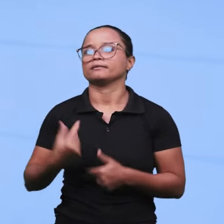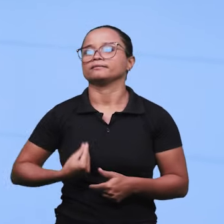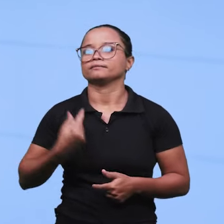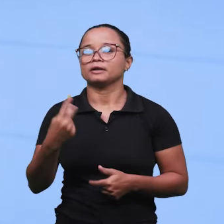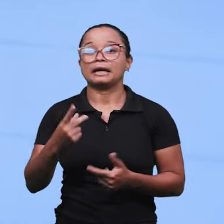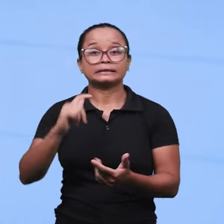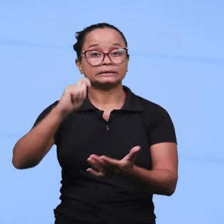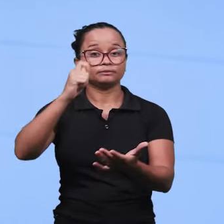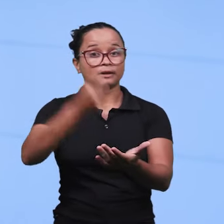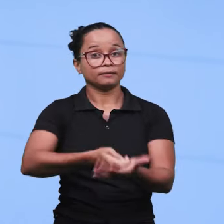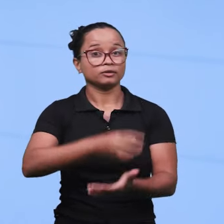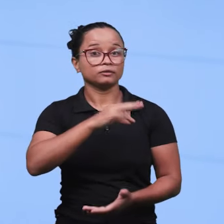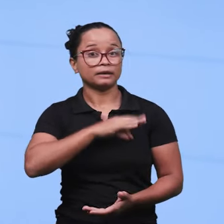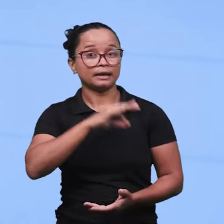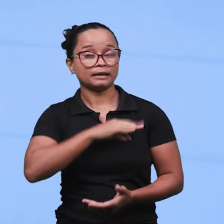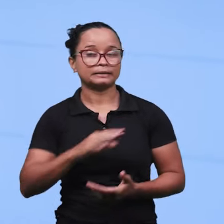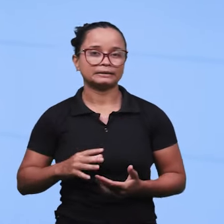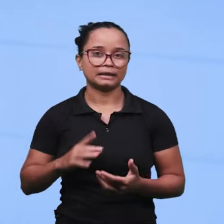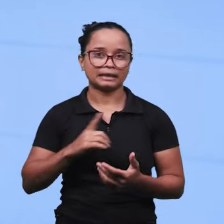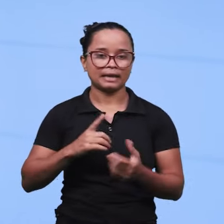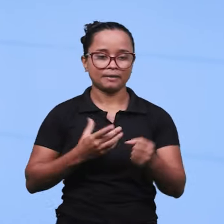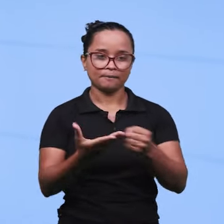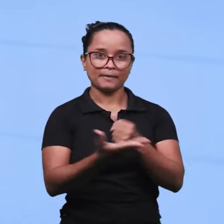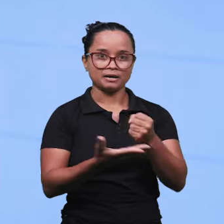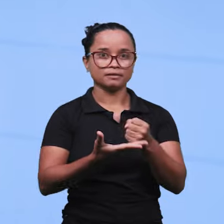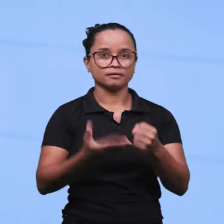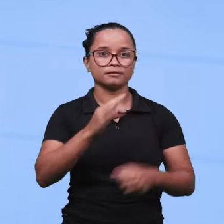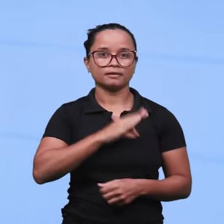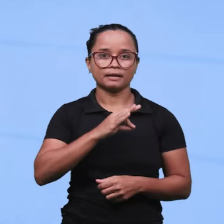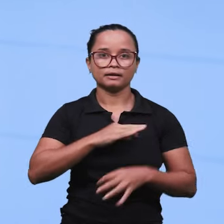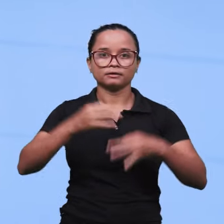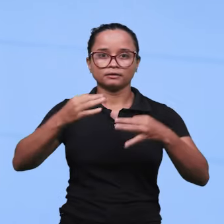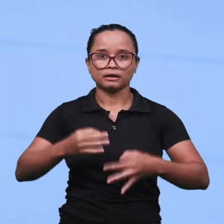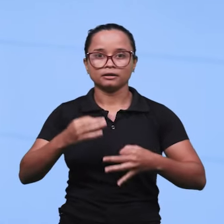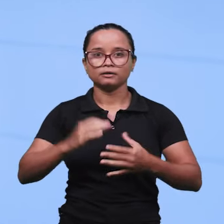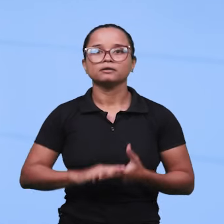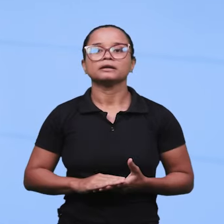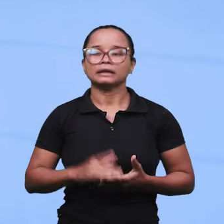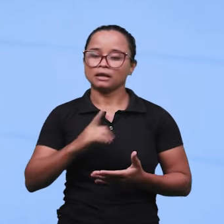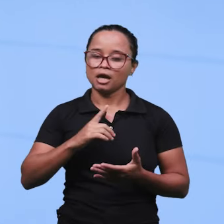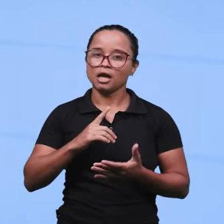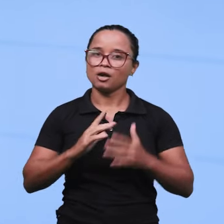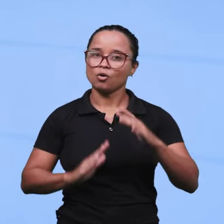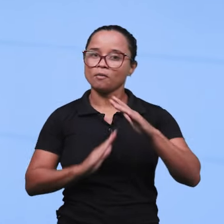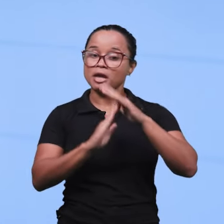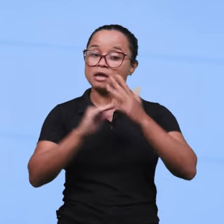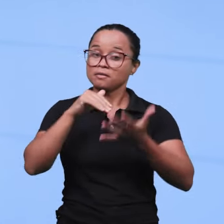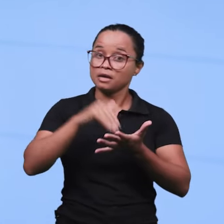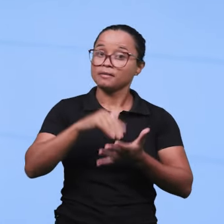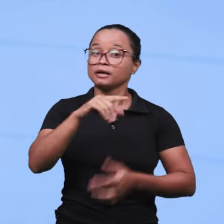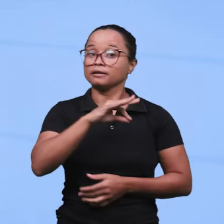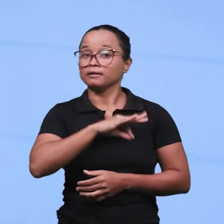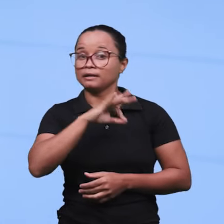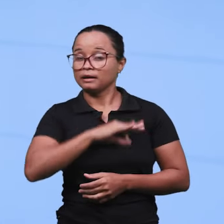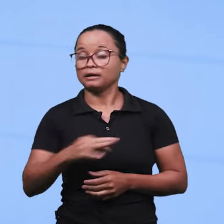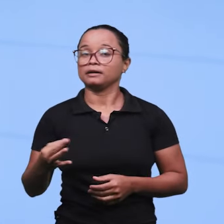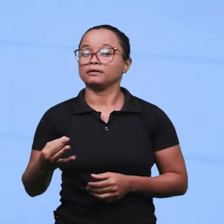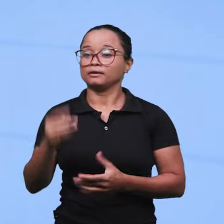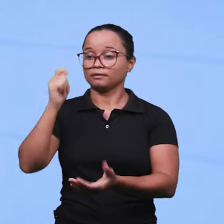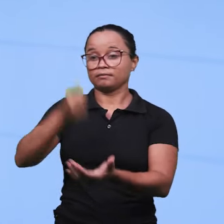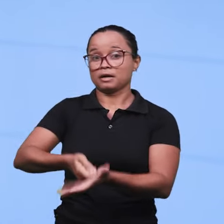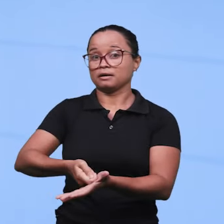se o pagamento, o salário, existe uma base salarial, existe um teto, um piso para aquele salário que está sendo